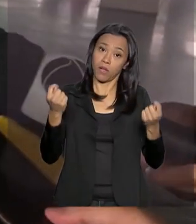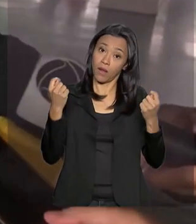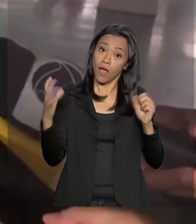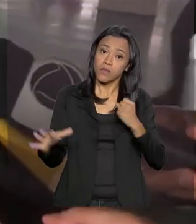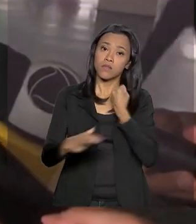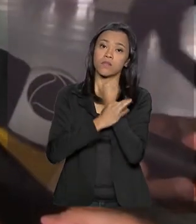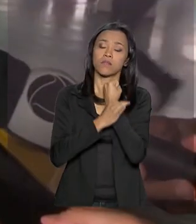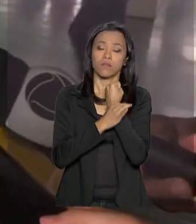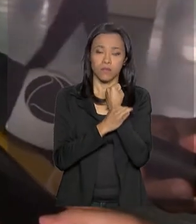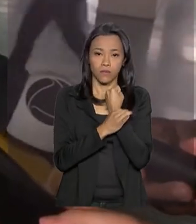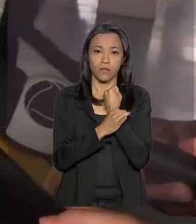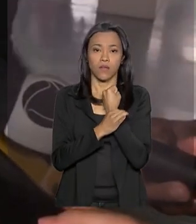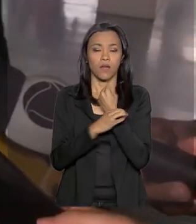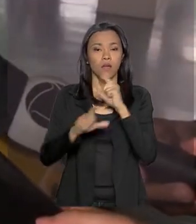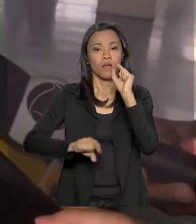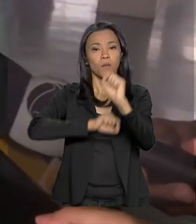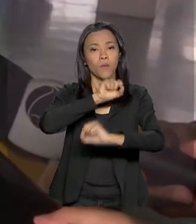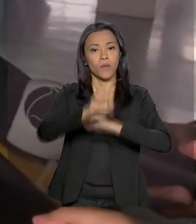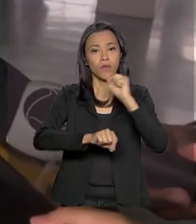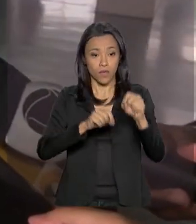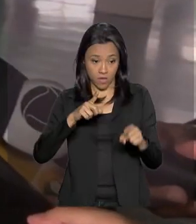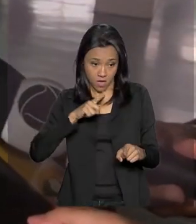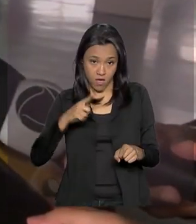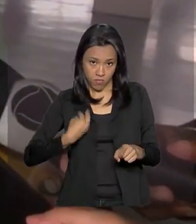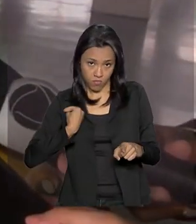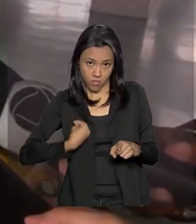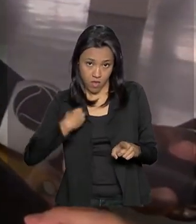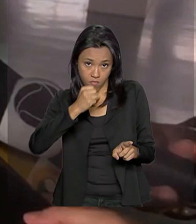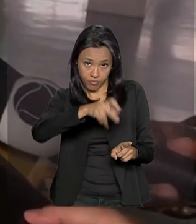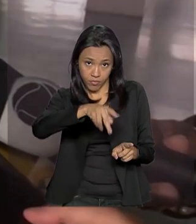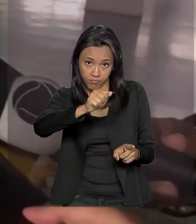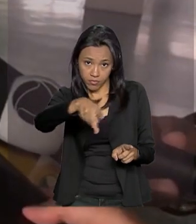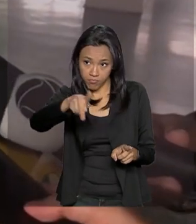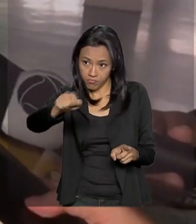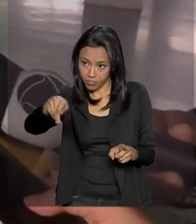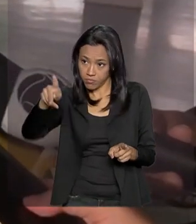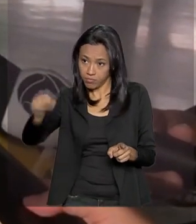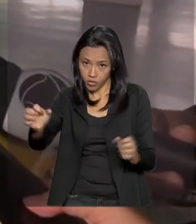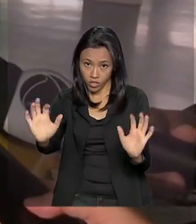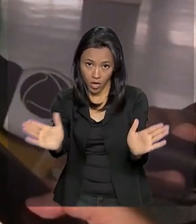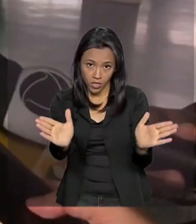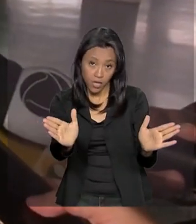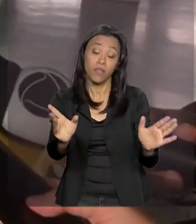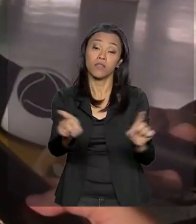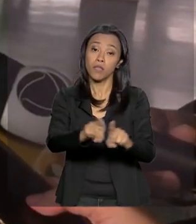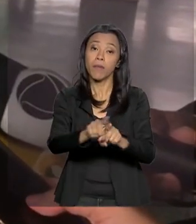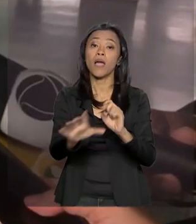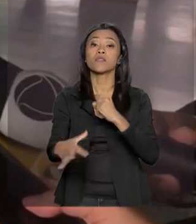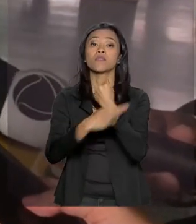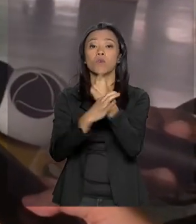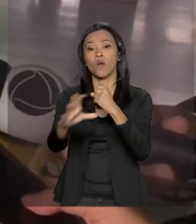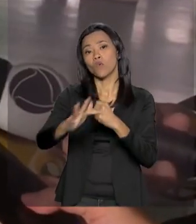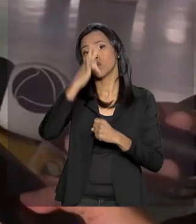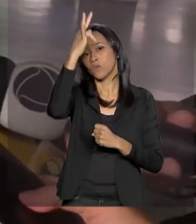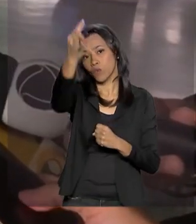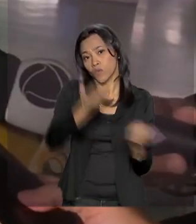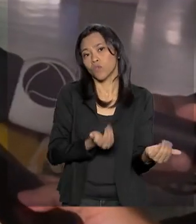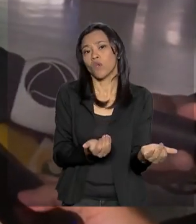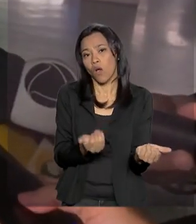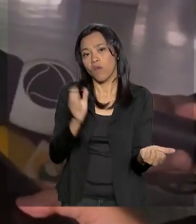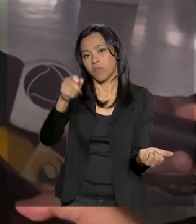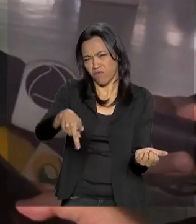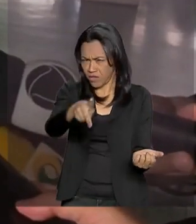garantir a previdência daqueles que já estão no sistema e dos jovens para o futuro. Porque hoje a previdência está quebrada, todos